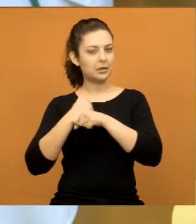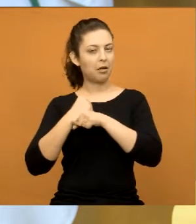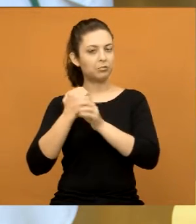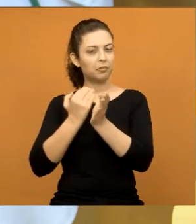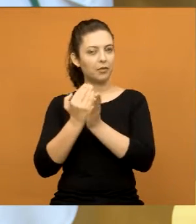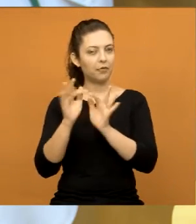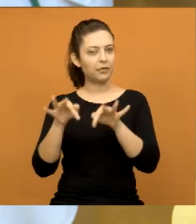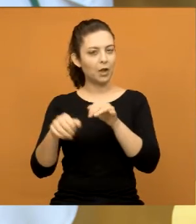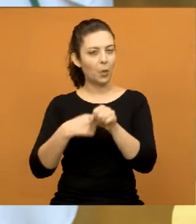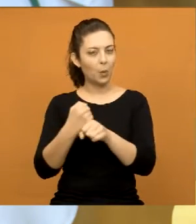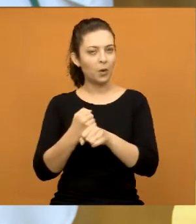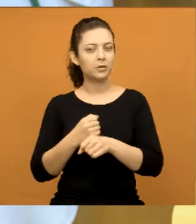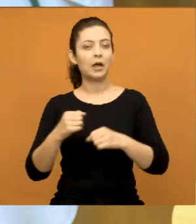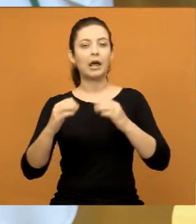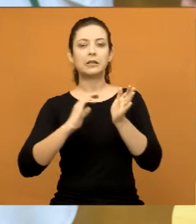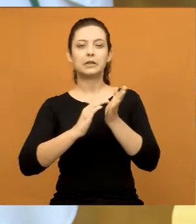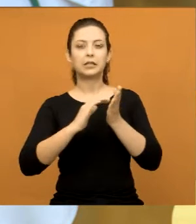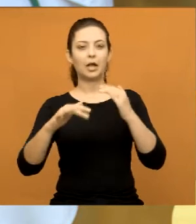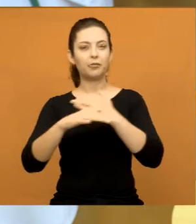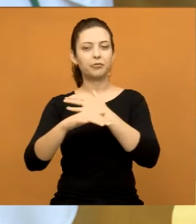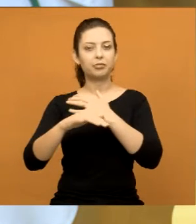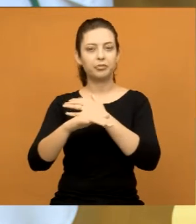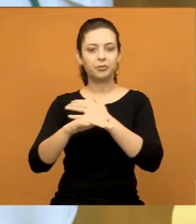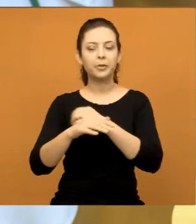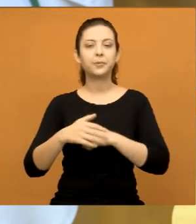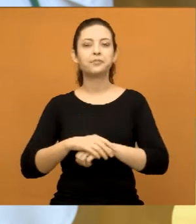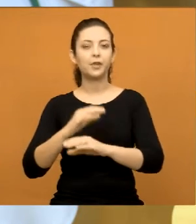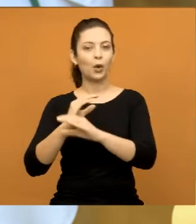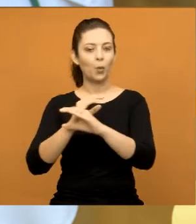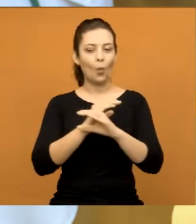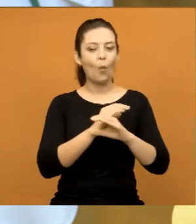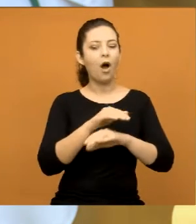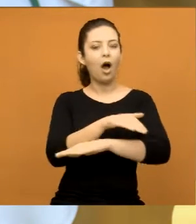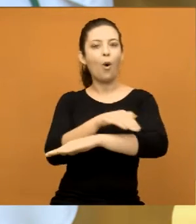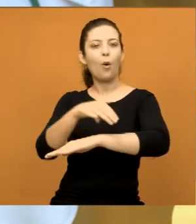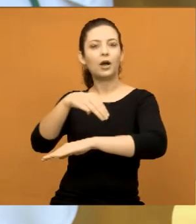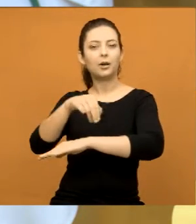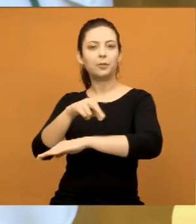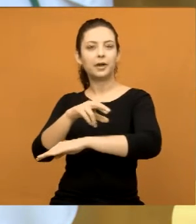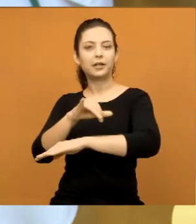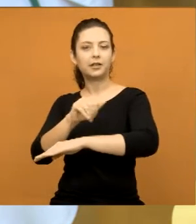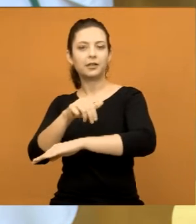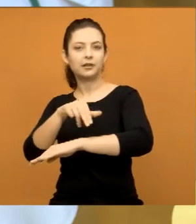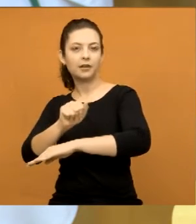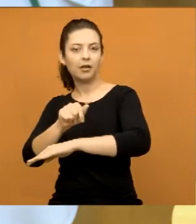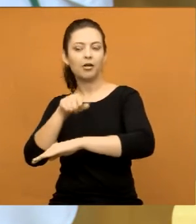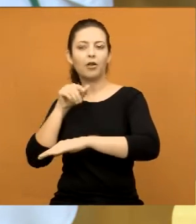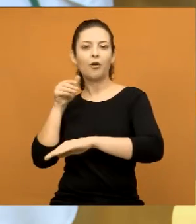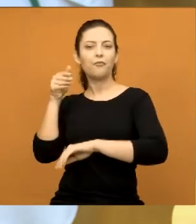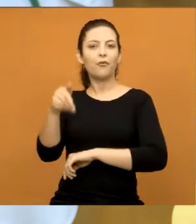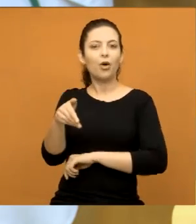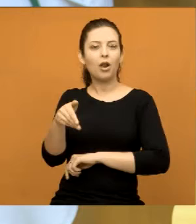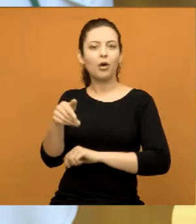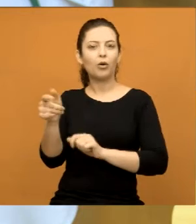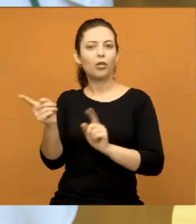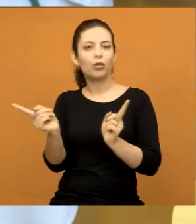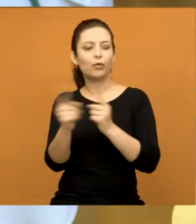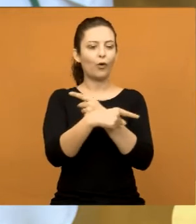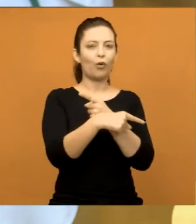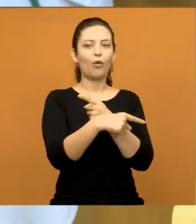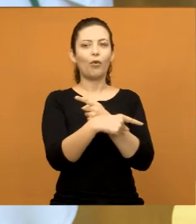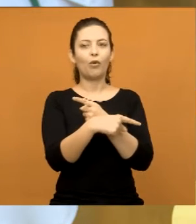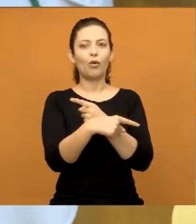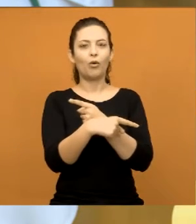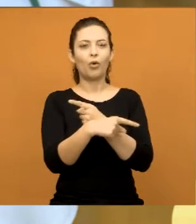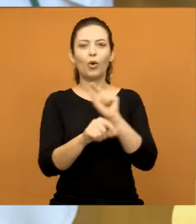Secretaria de Mobilidade Urmana, sem comunicar aos moradores da Rua Mariana, simplesmente inverteu o lado